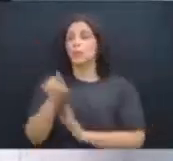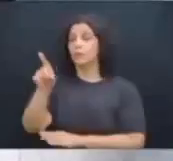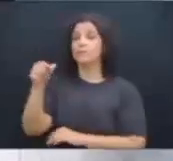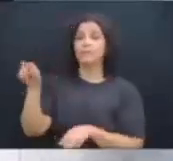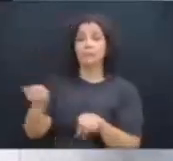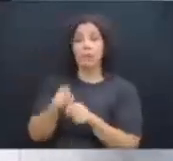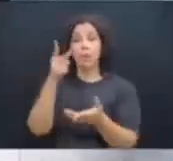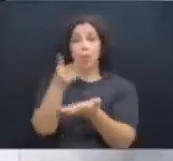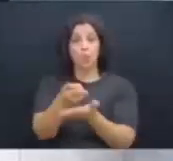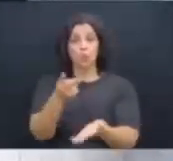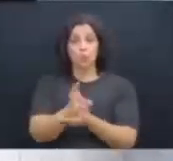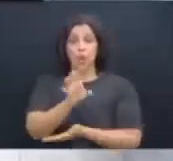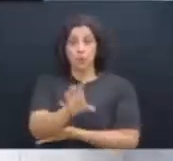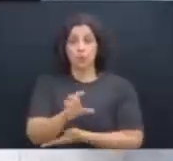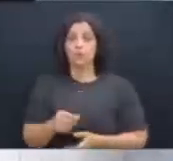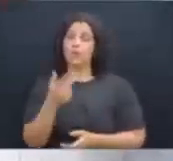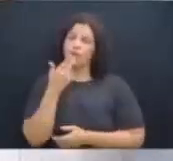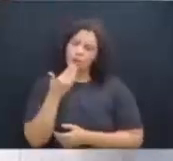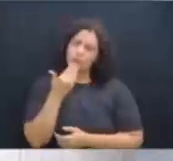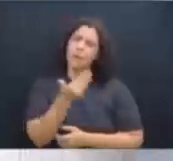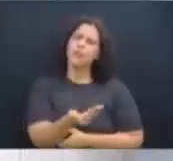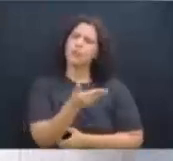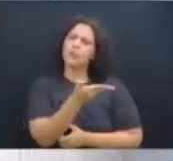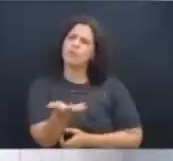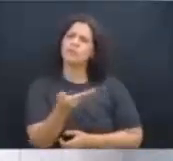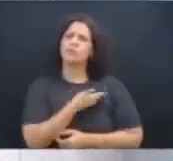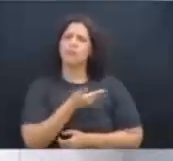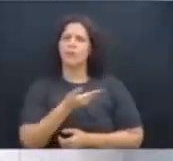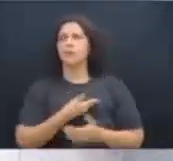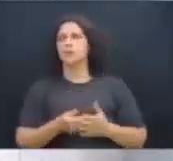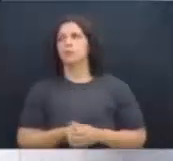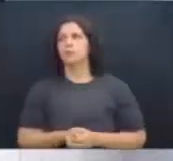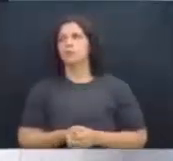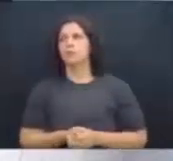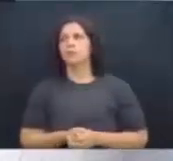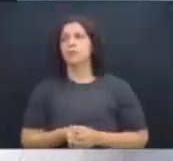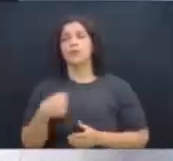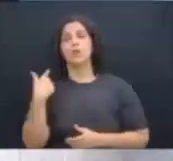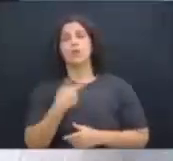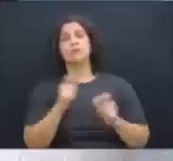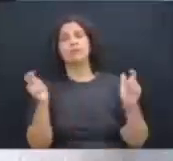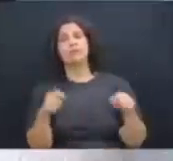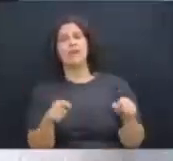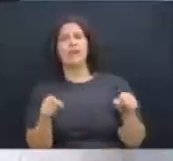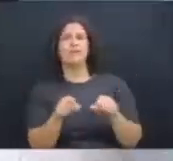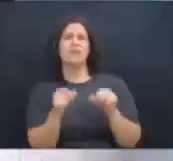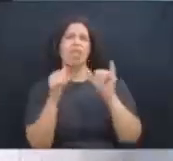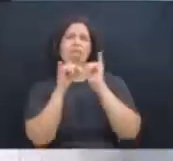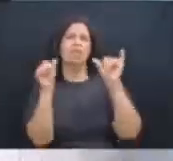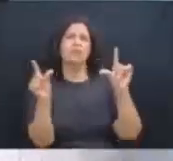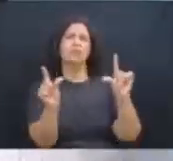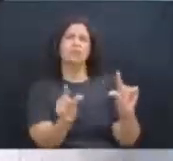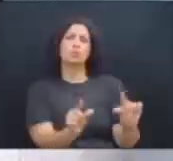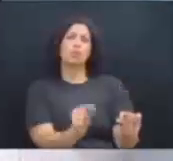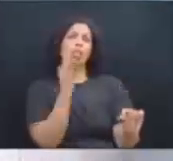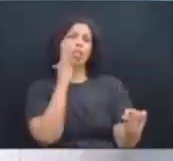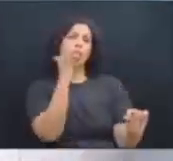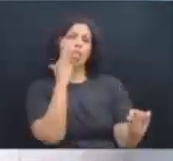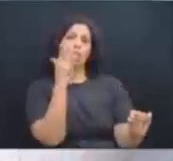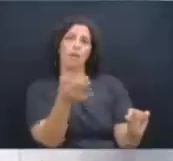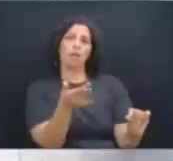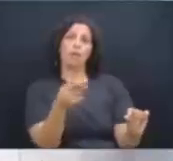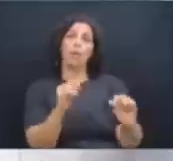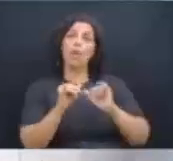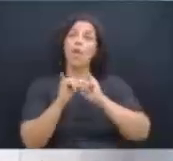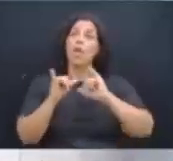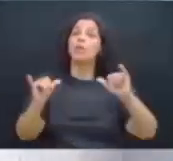continuará. E rogo aos nossos colegas que possamos gastar menos energia com fantasia, e